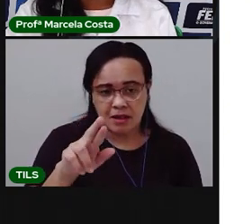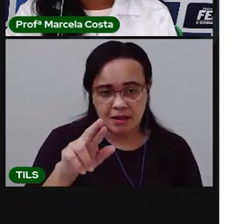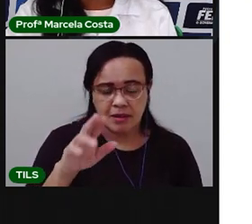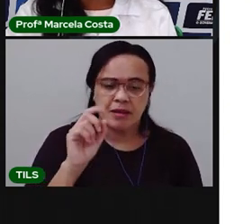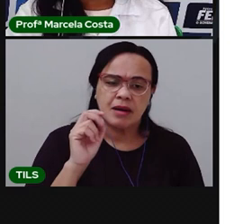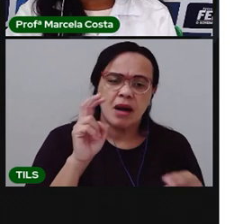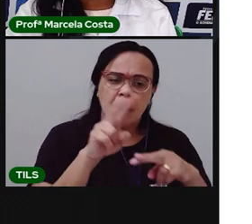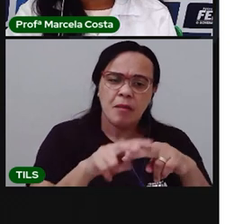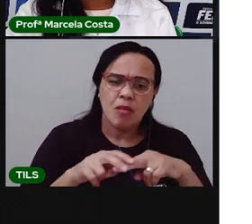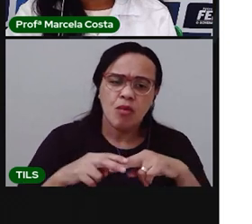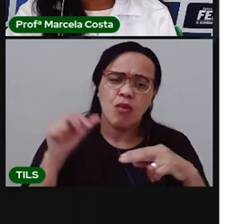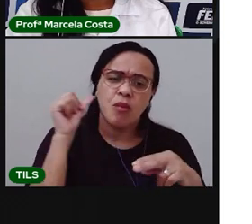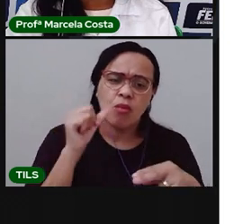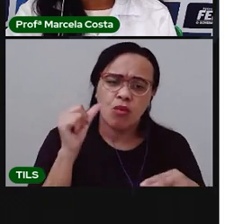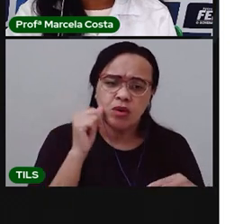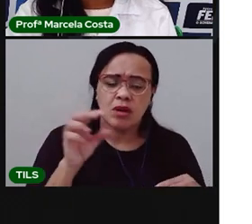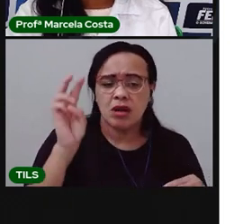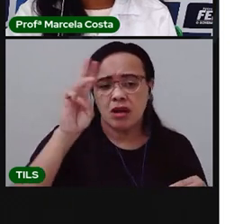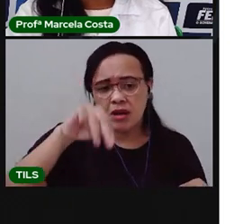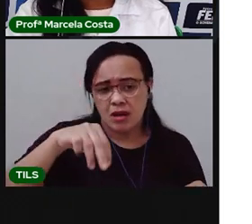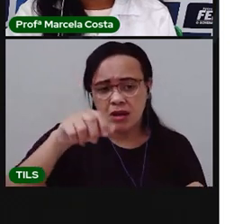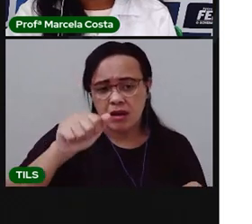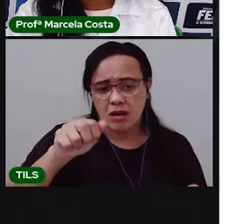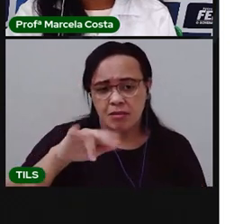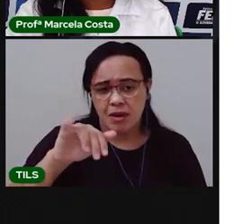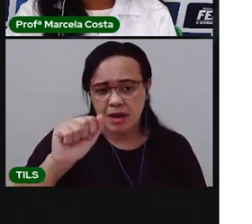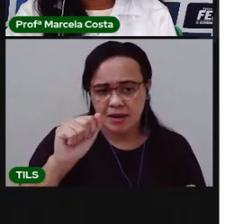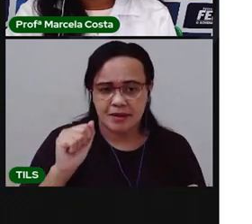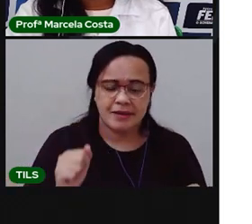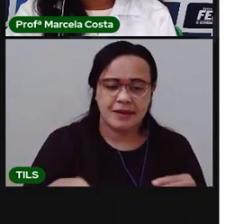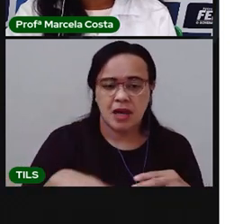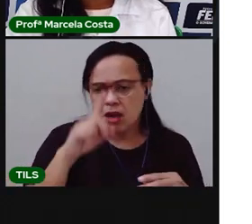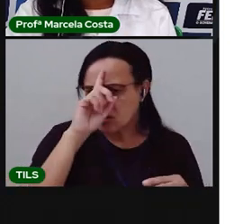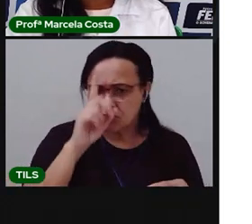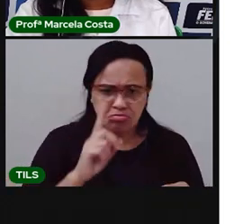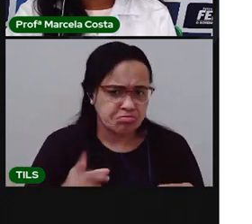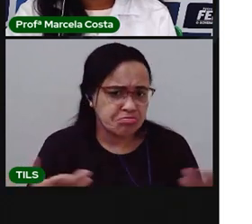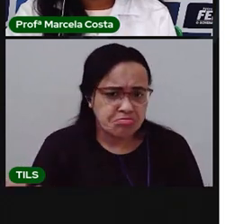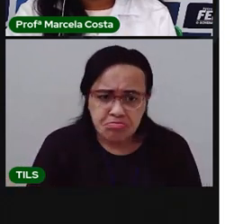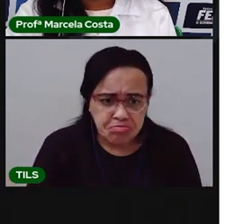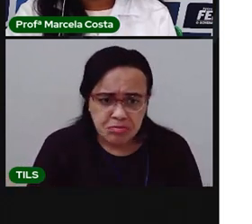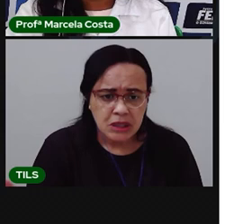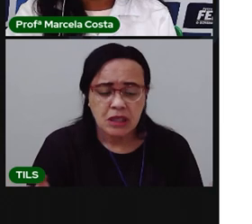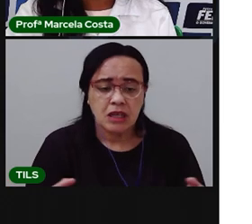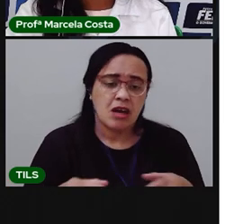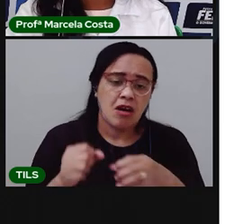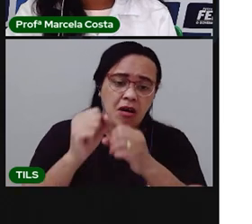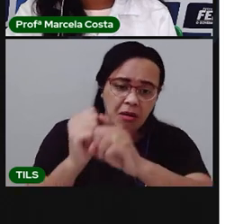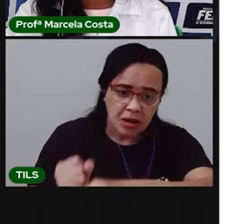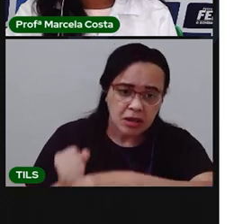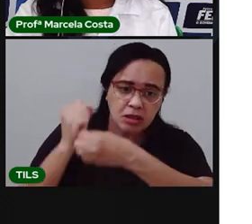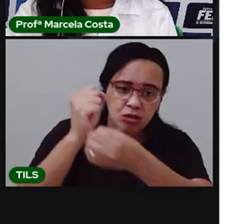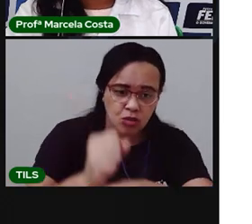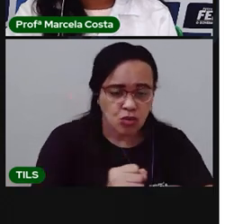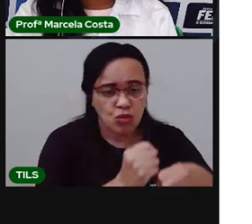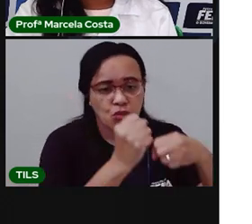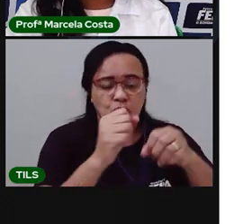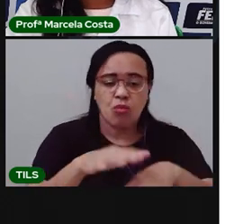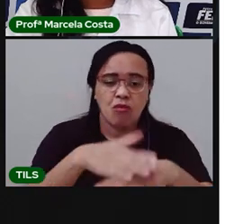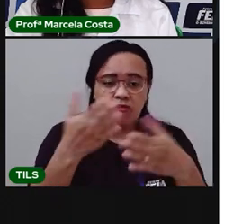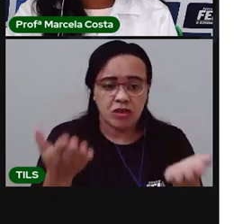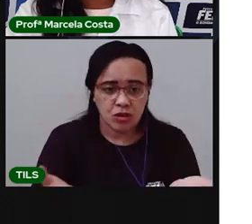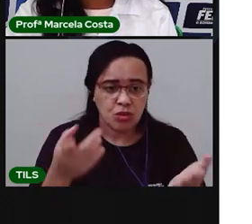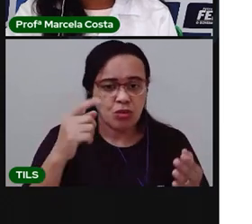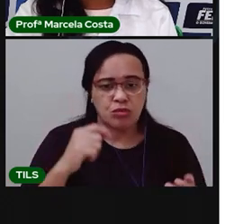Se eu fosse um peixinho e